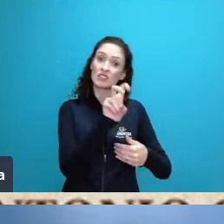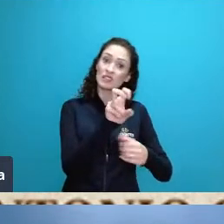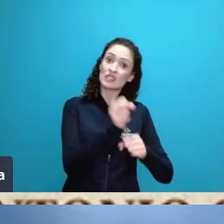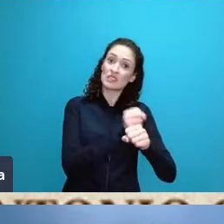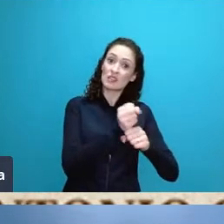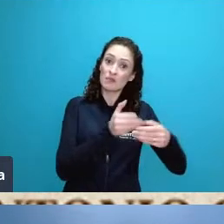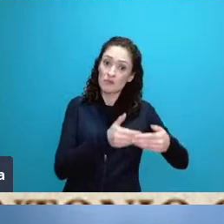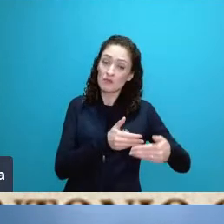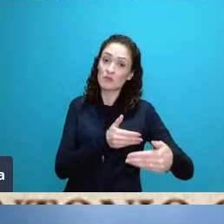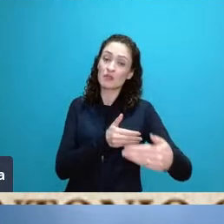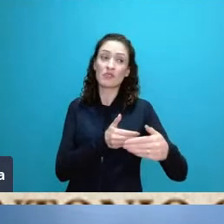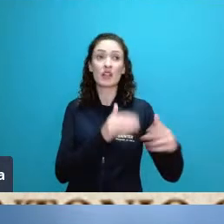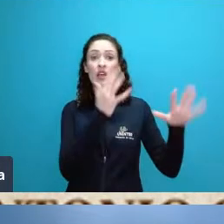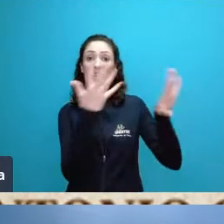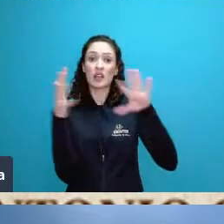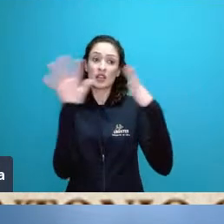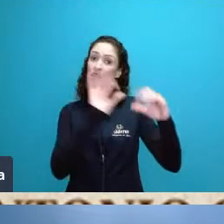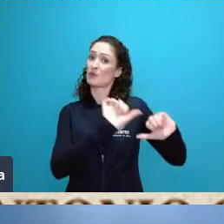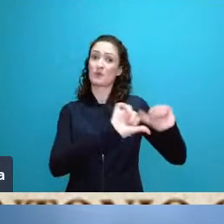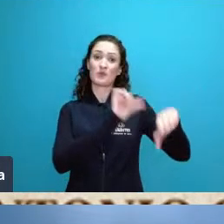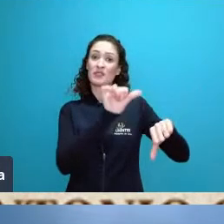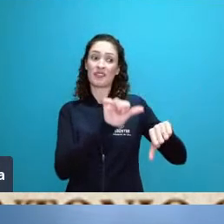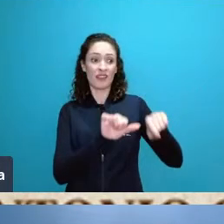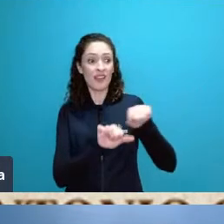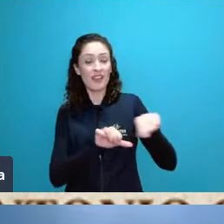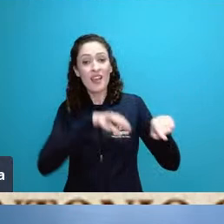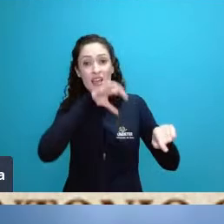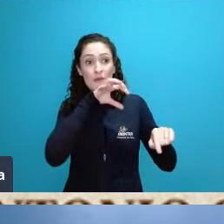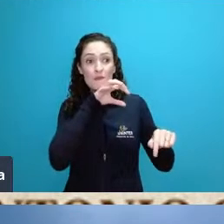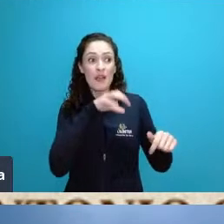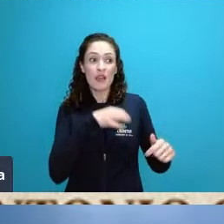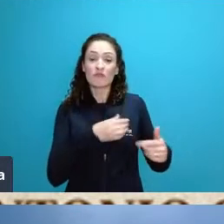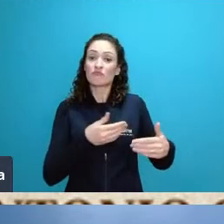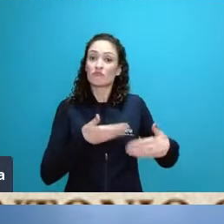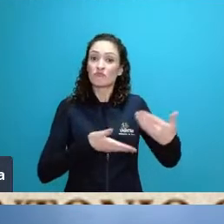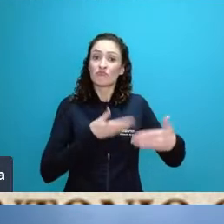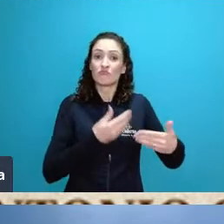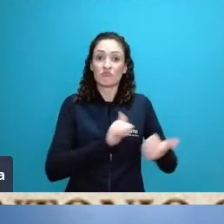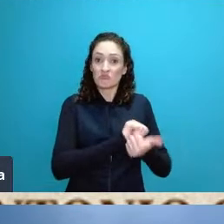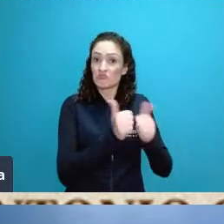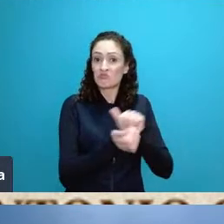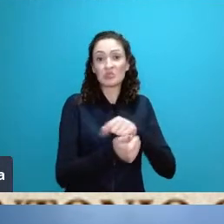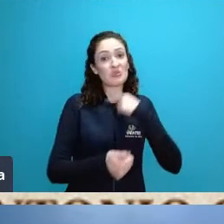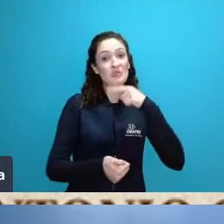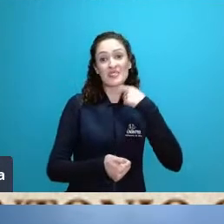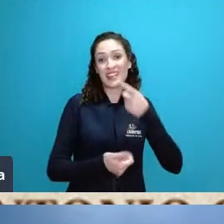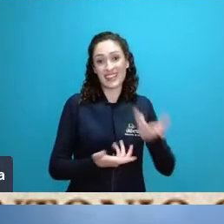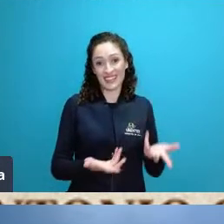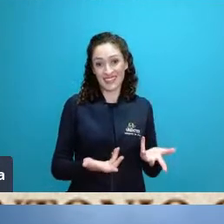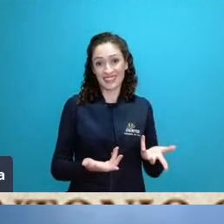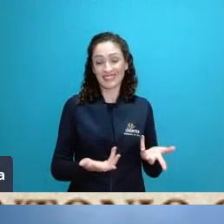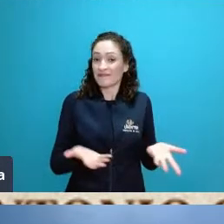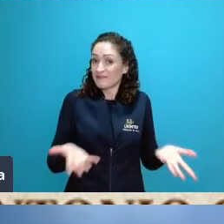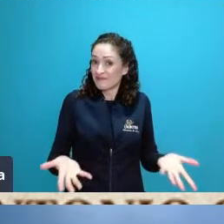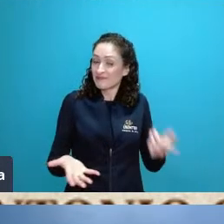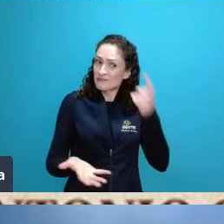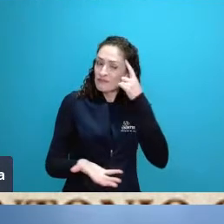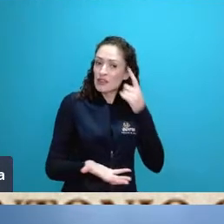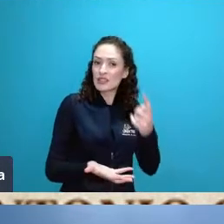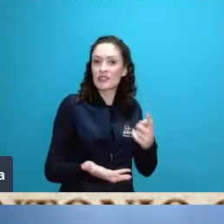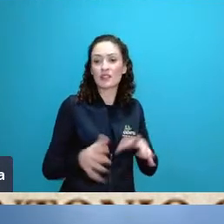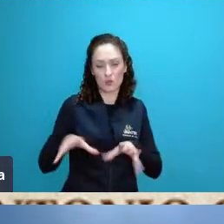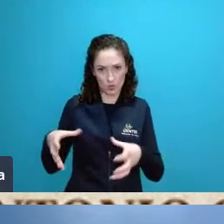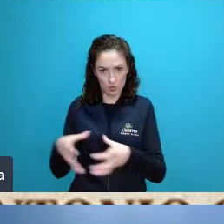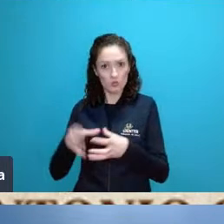e a espécie não vai conseguir se adaptar a essa mudança porque ela não vai ser selecionada nem nada né então tem um grupo de cientistas